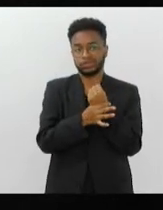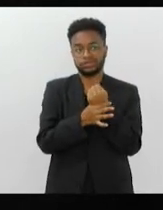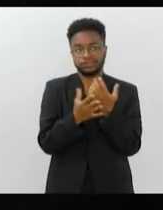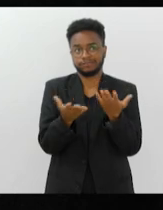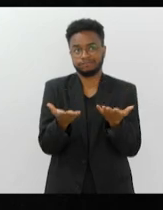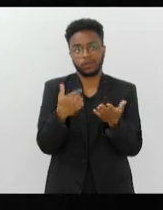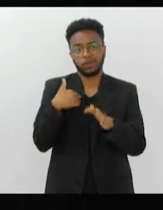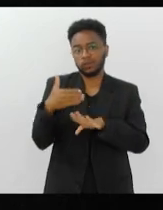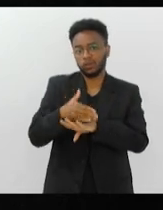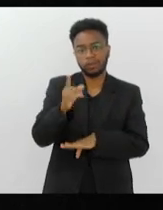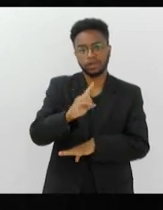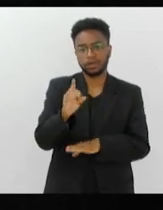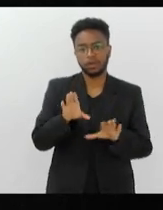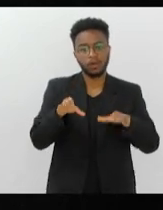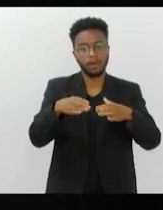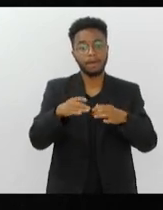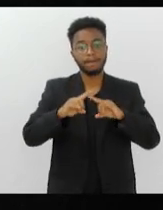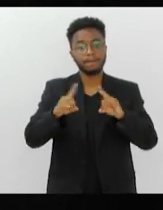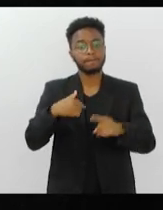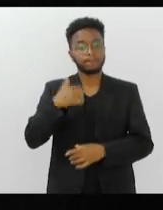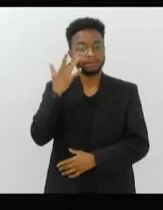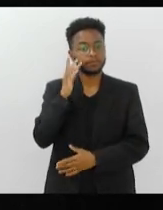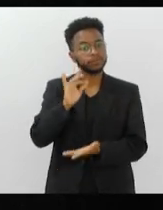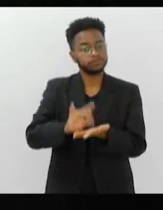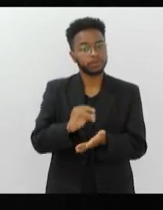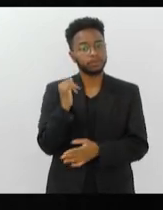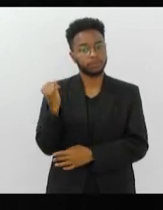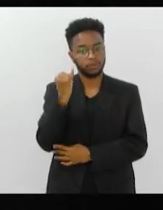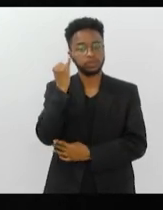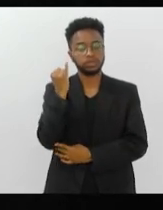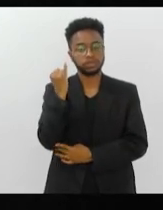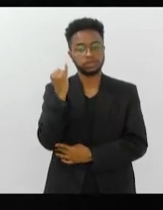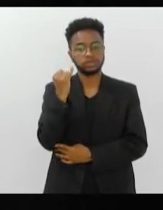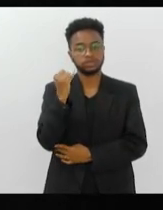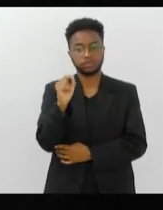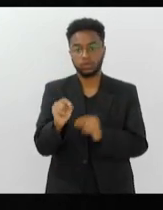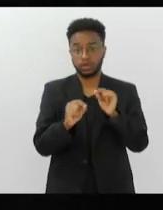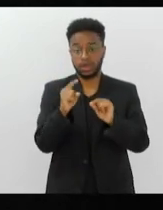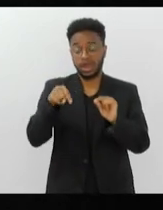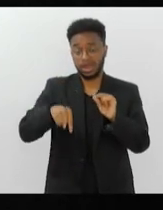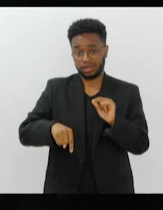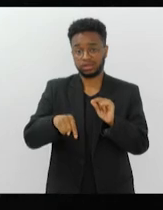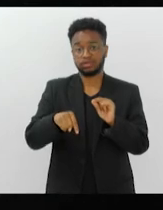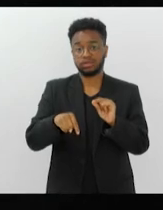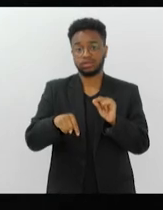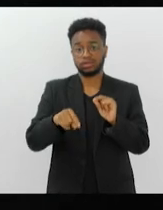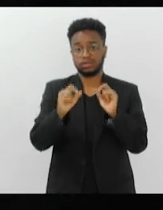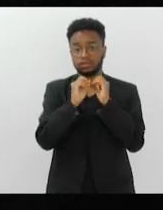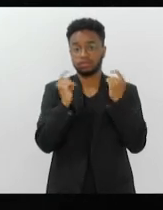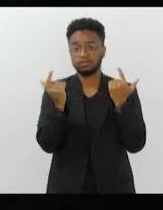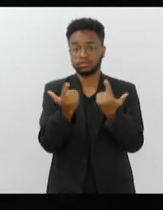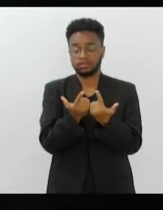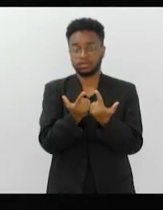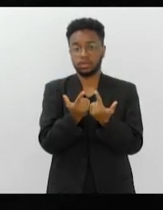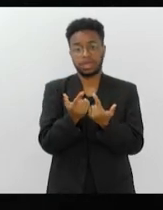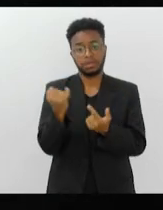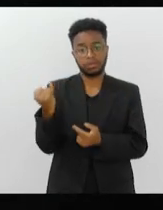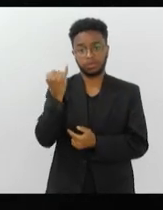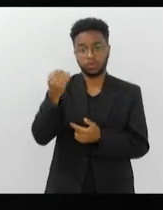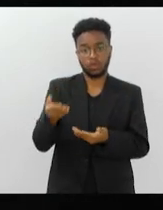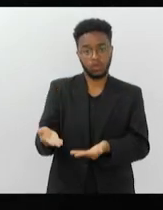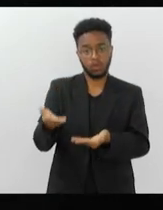mas eu acho que seria muito bom, né, por parte dessa casa aqui, de convidar os